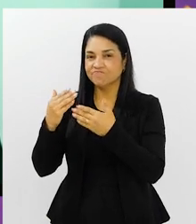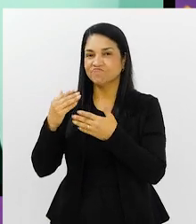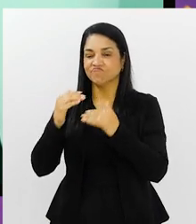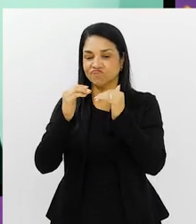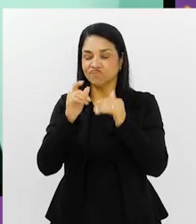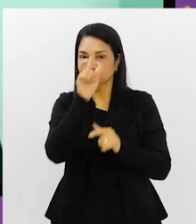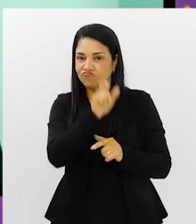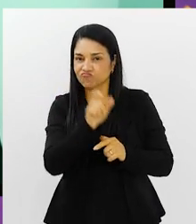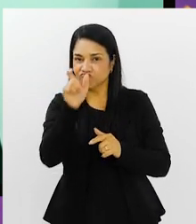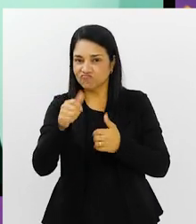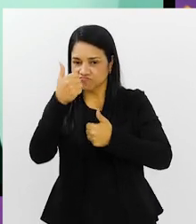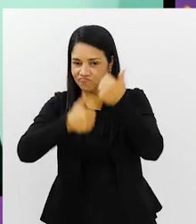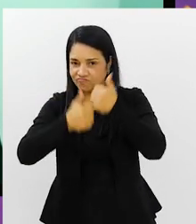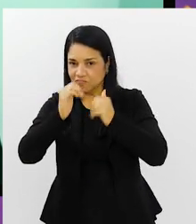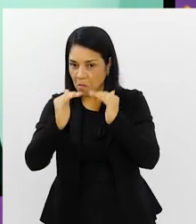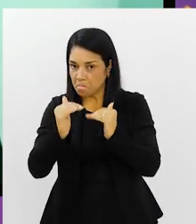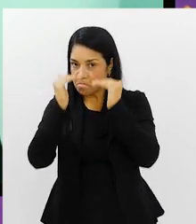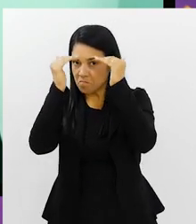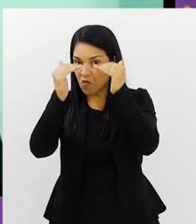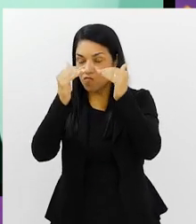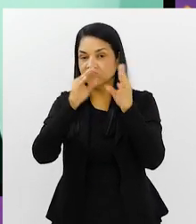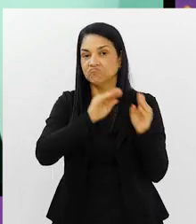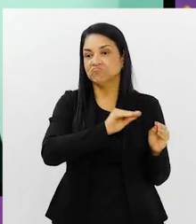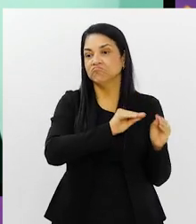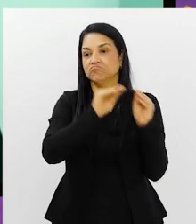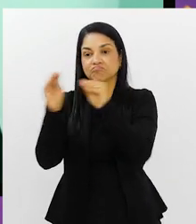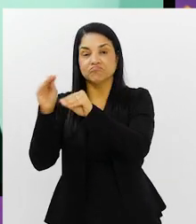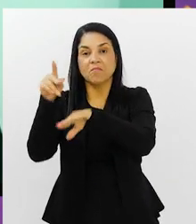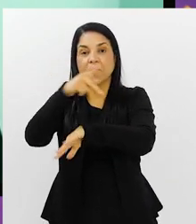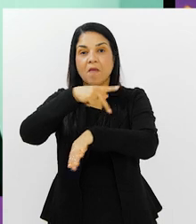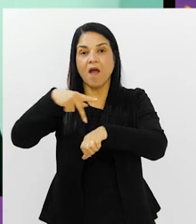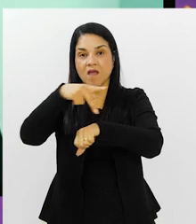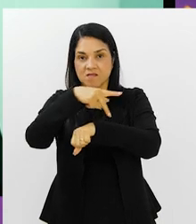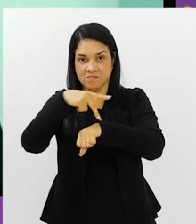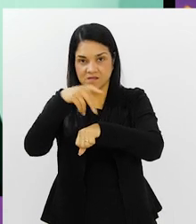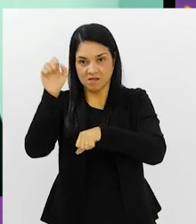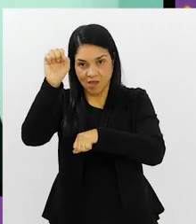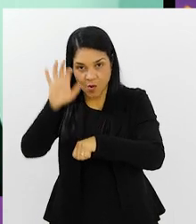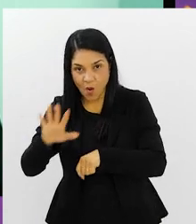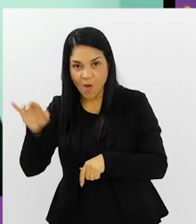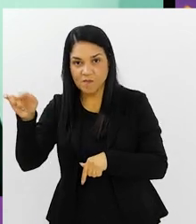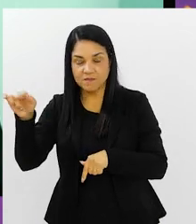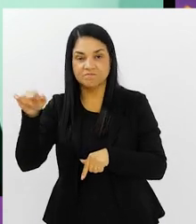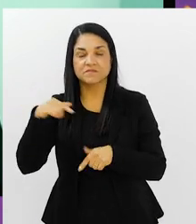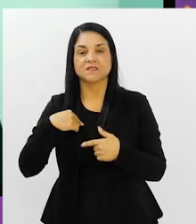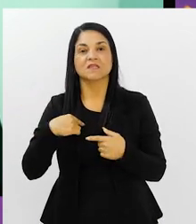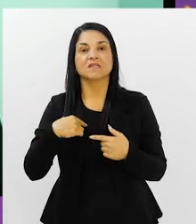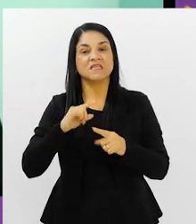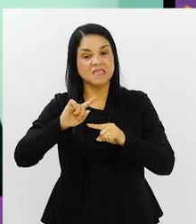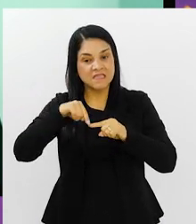começaram a jogar na Europa. Ok. Existia um distanciamento. Depois do 7x1, o